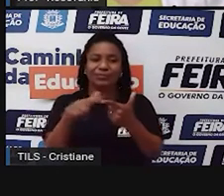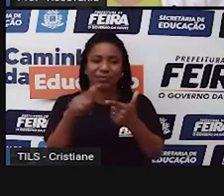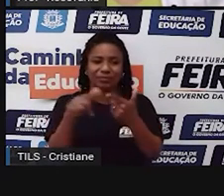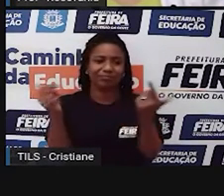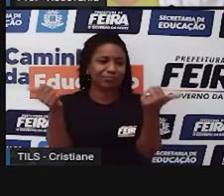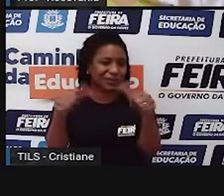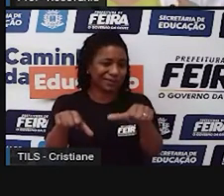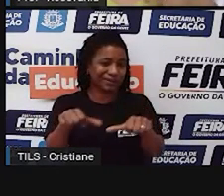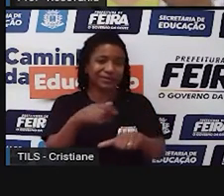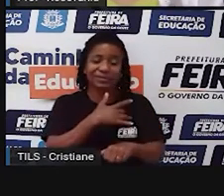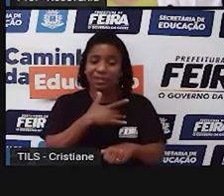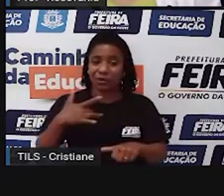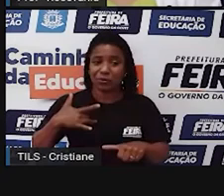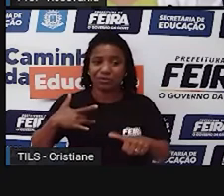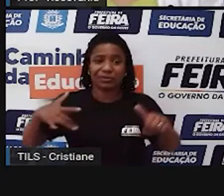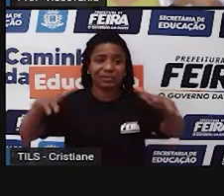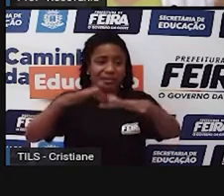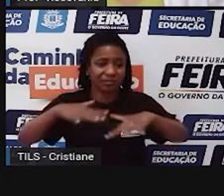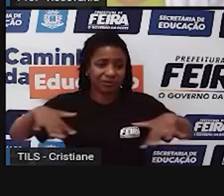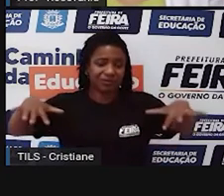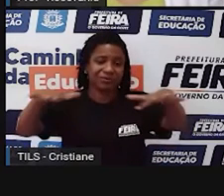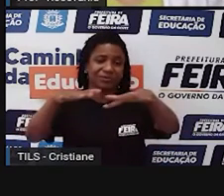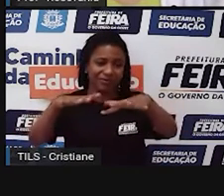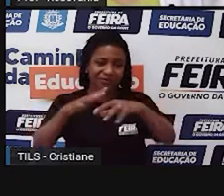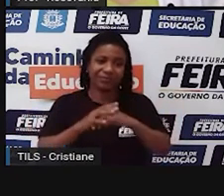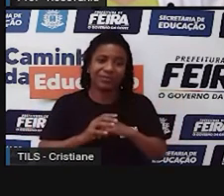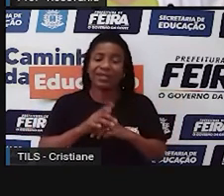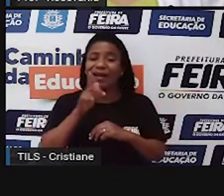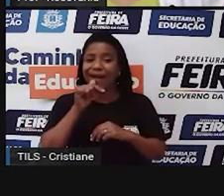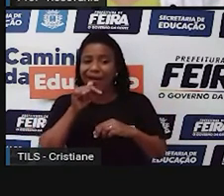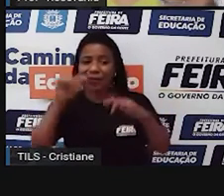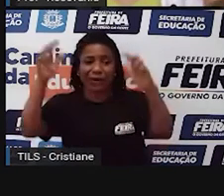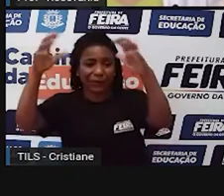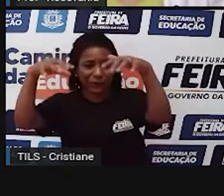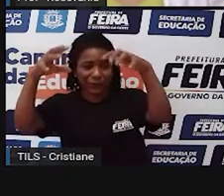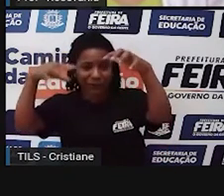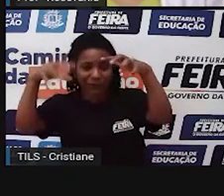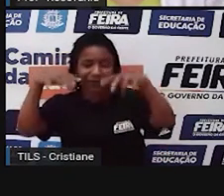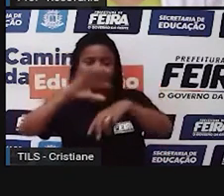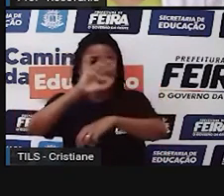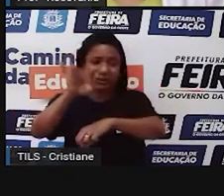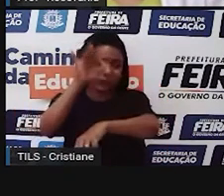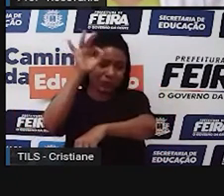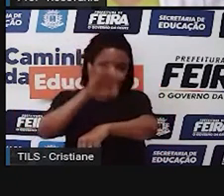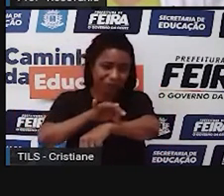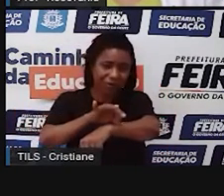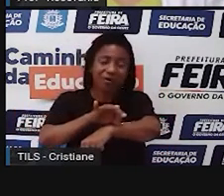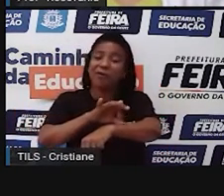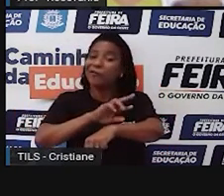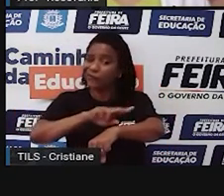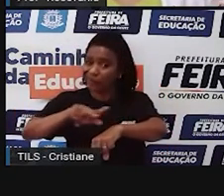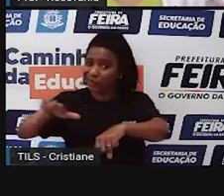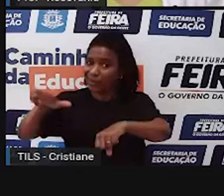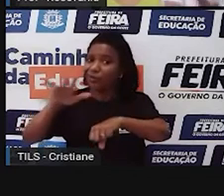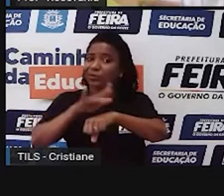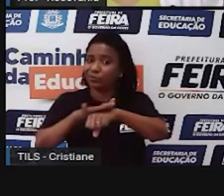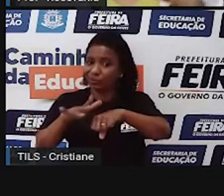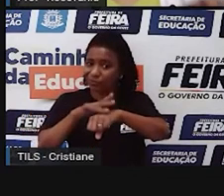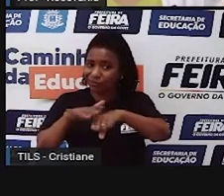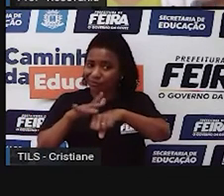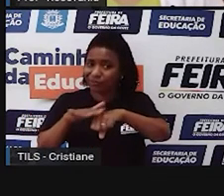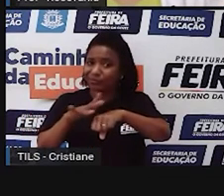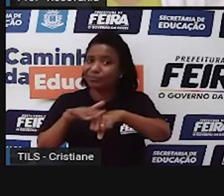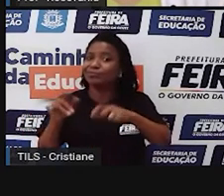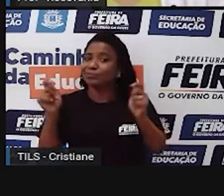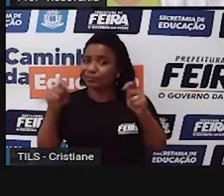saúde pública também, que às vezes até junta água, vem a questão da dengue, da chikungunya, né, uma série de coisas. É um, bora